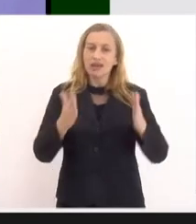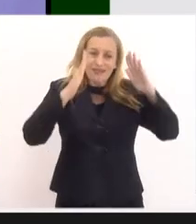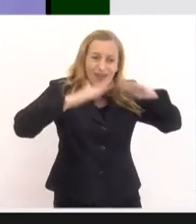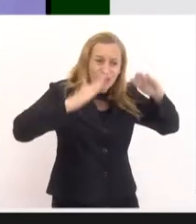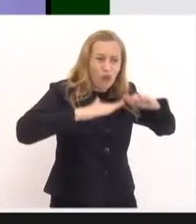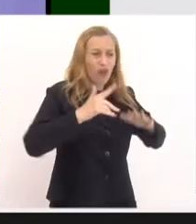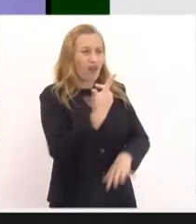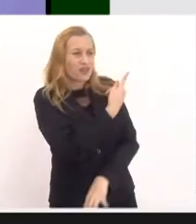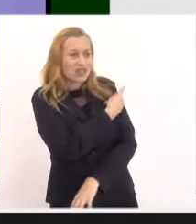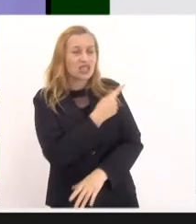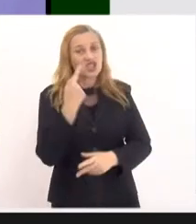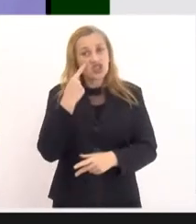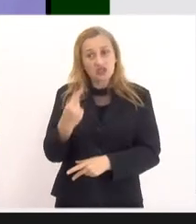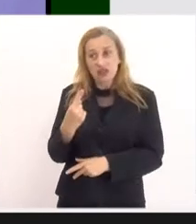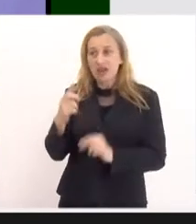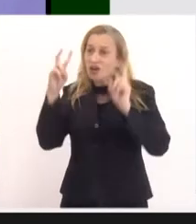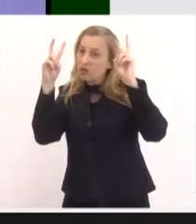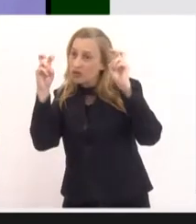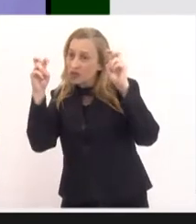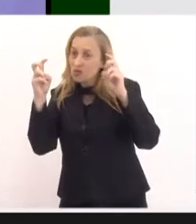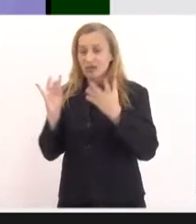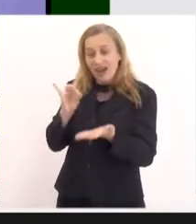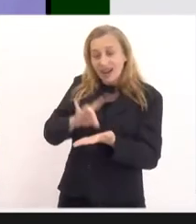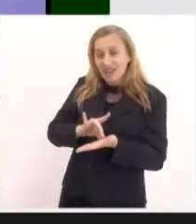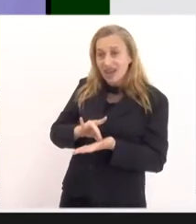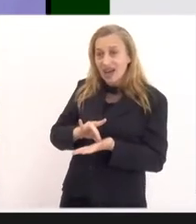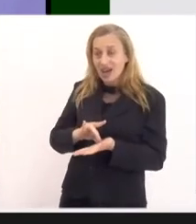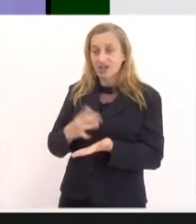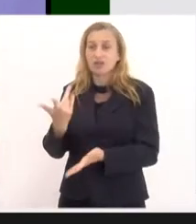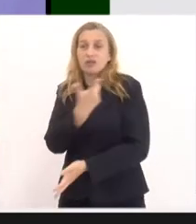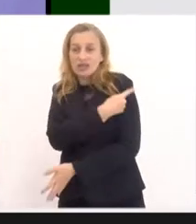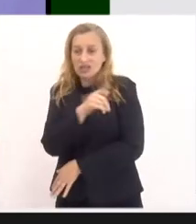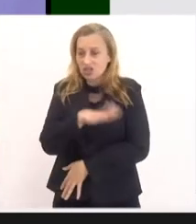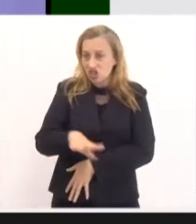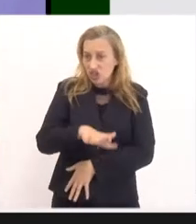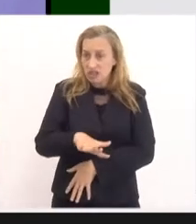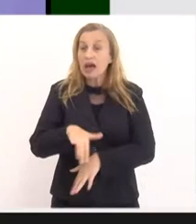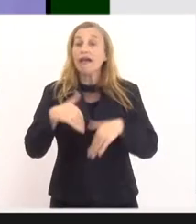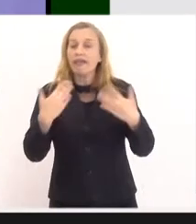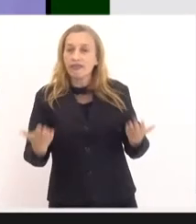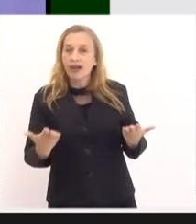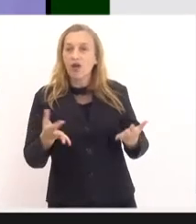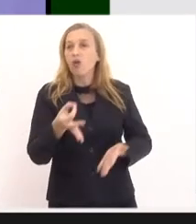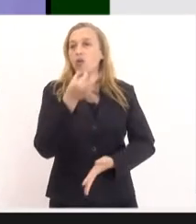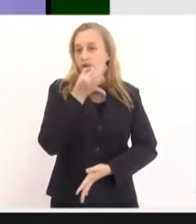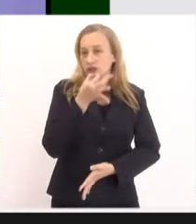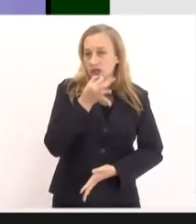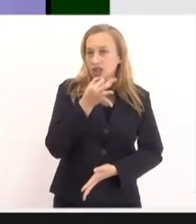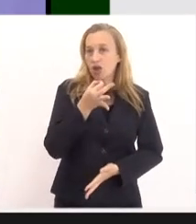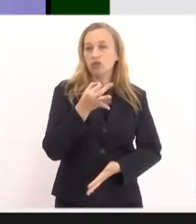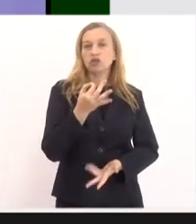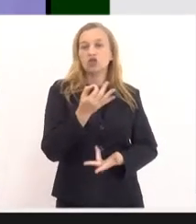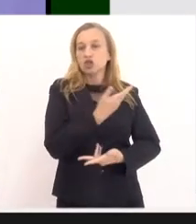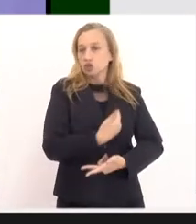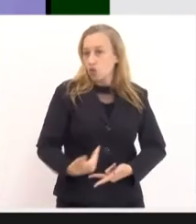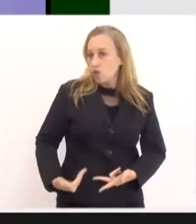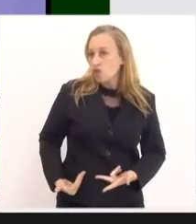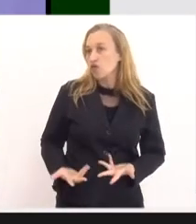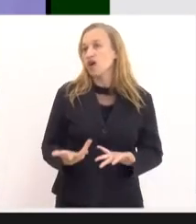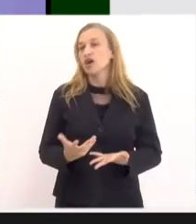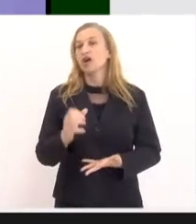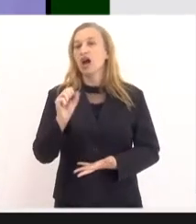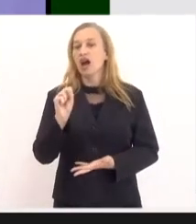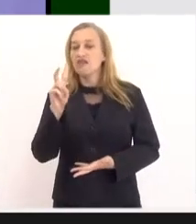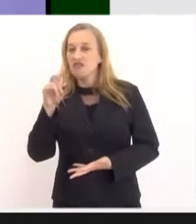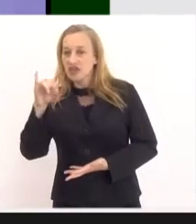as questões, né? As realidades em relação à vacinação de crianças. Então, os argumentos de autoridade, a Anvisa fala tal